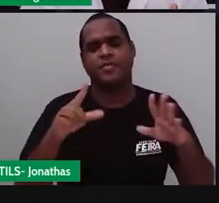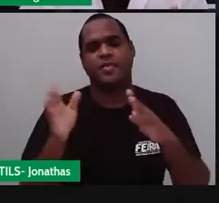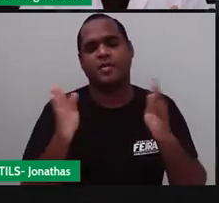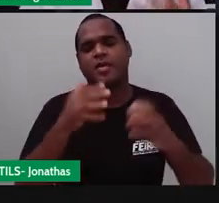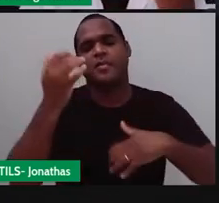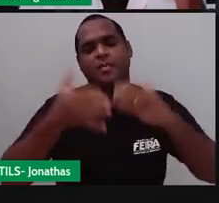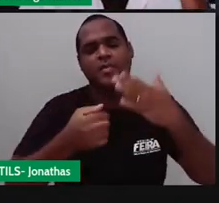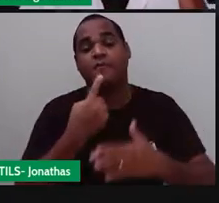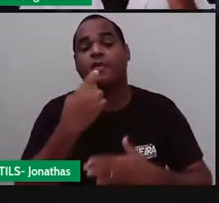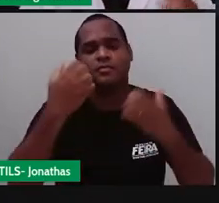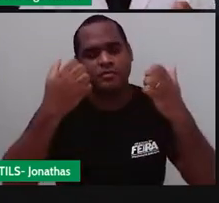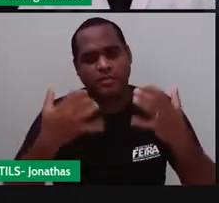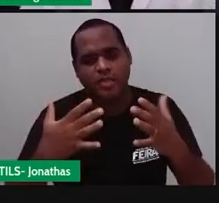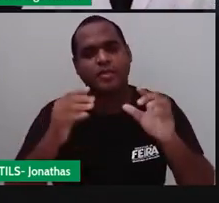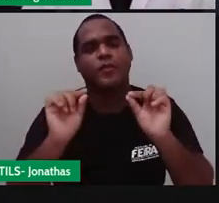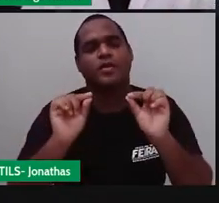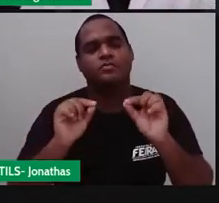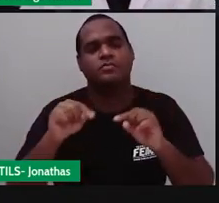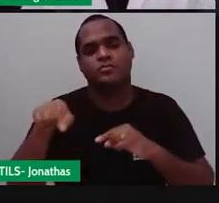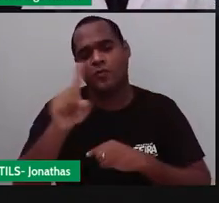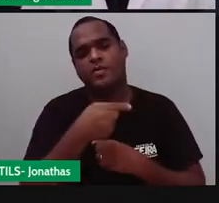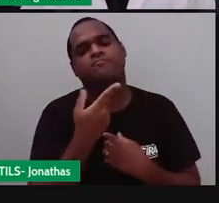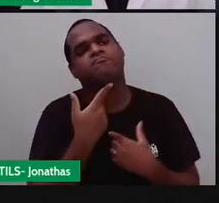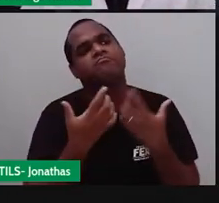você que quando a gente quer